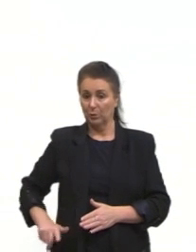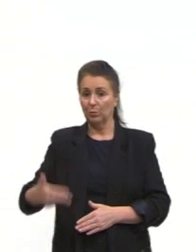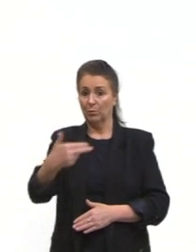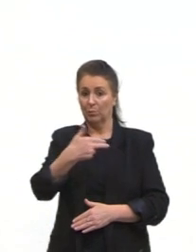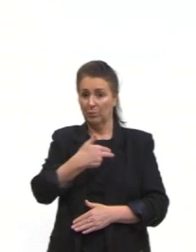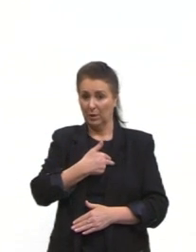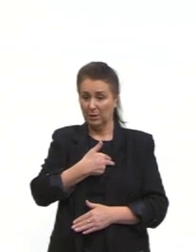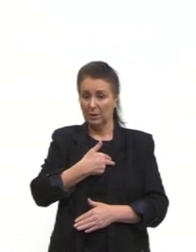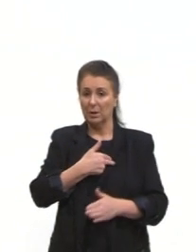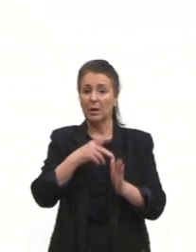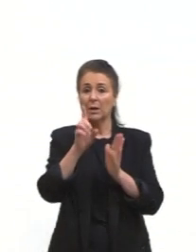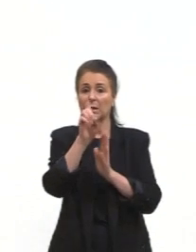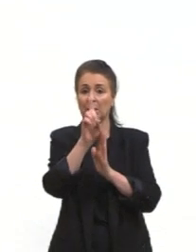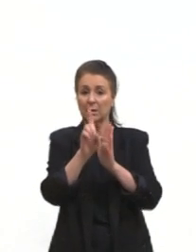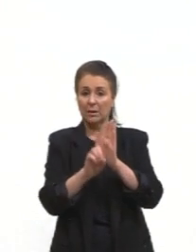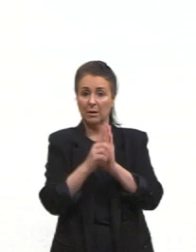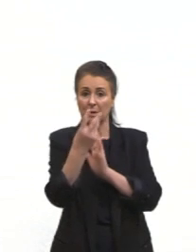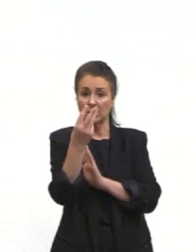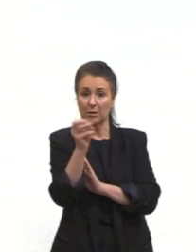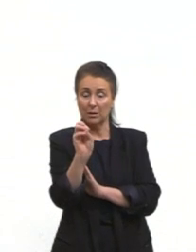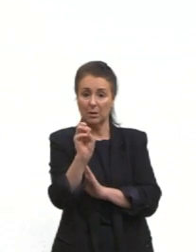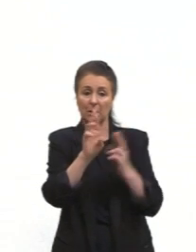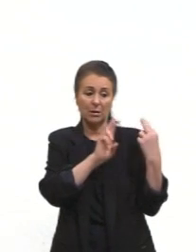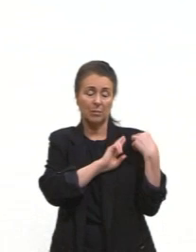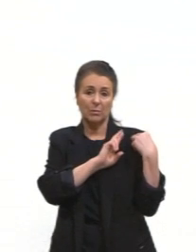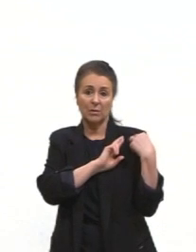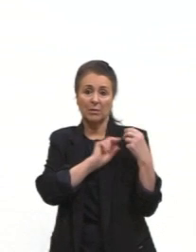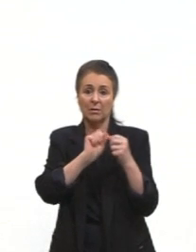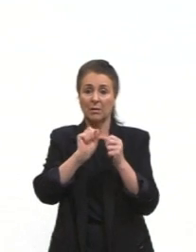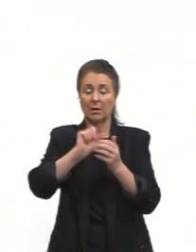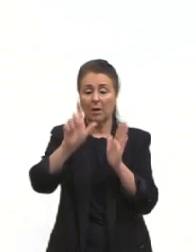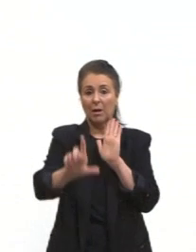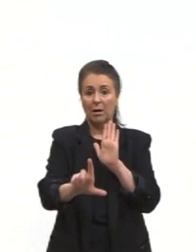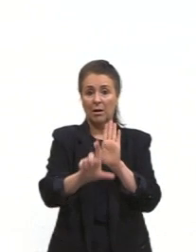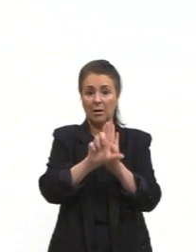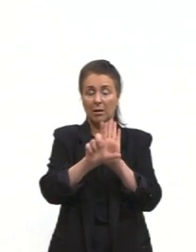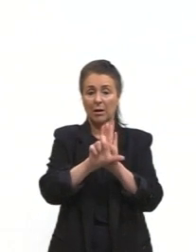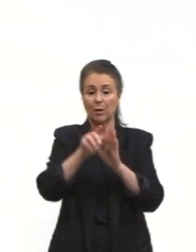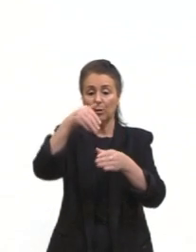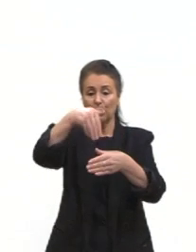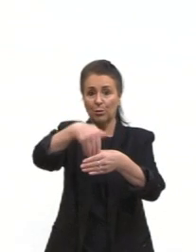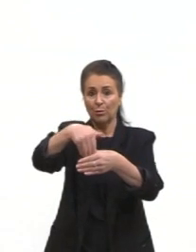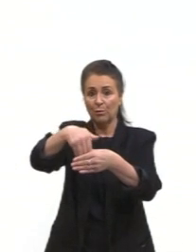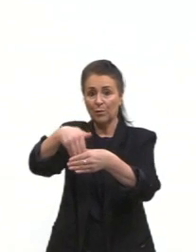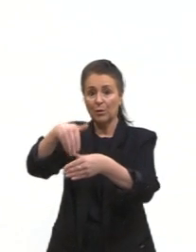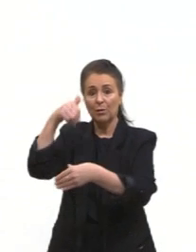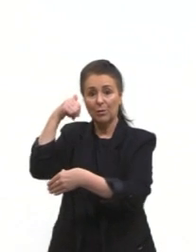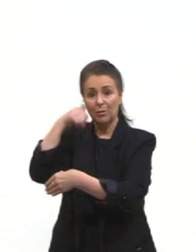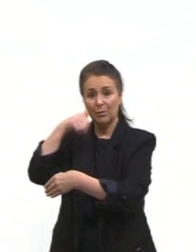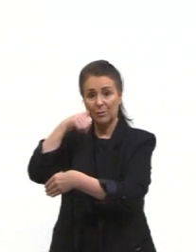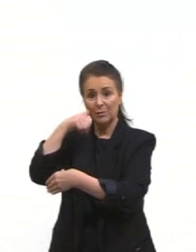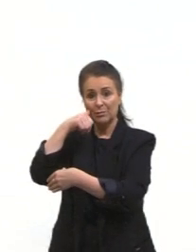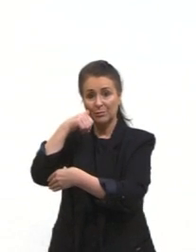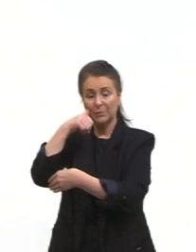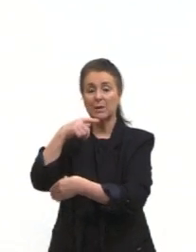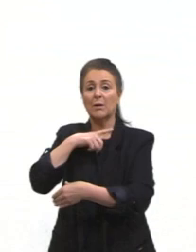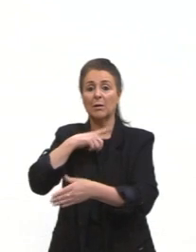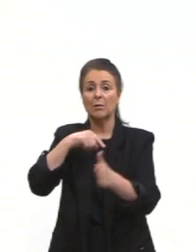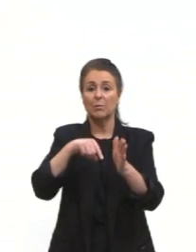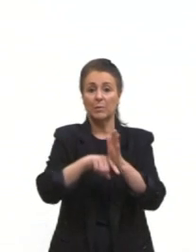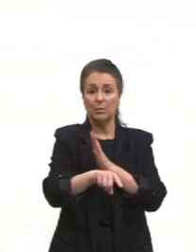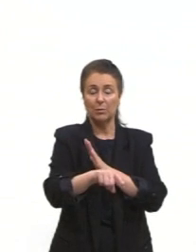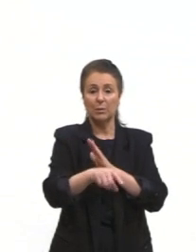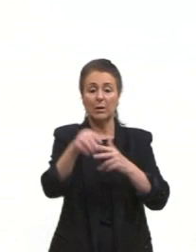década de 30, ele é o responsável por sancionar a lei do voto feminino. E a gente vai ver uma questão sobre isso, do Enem